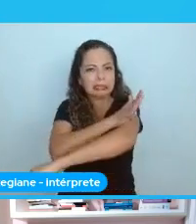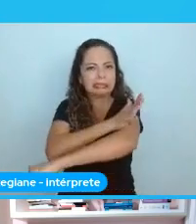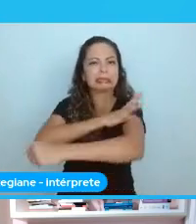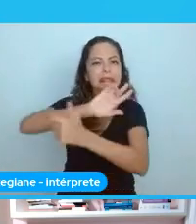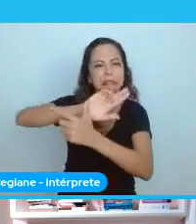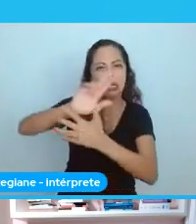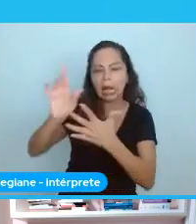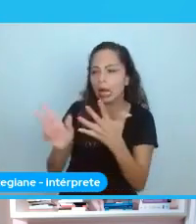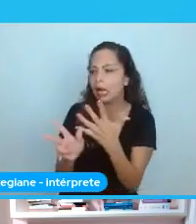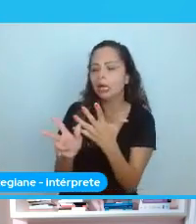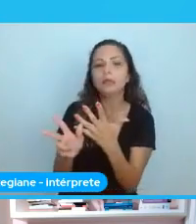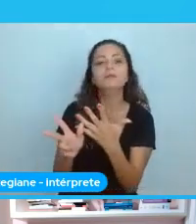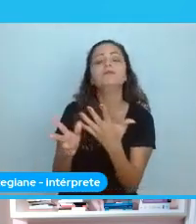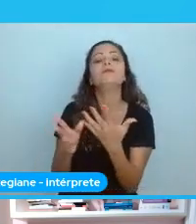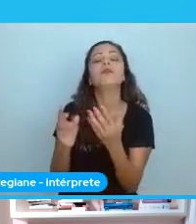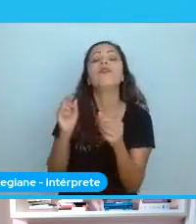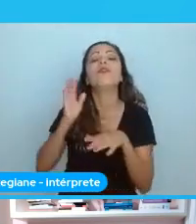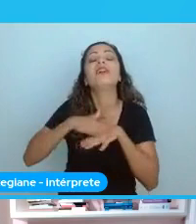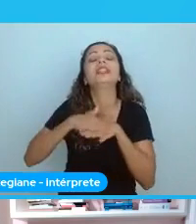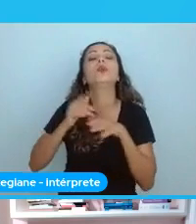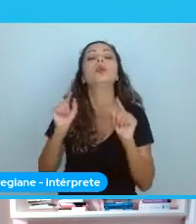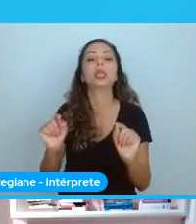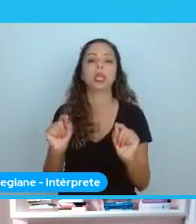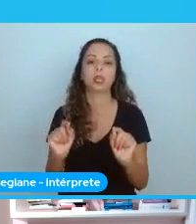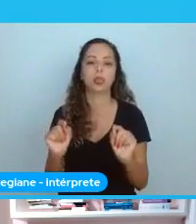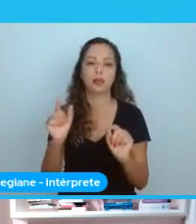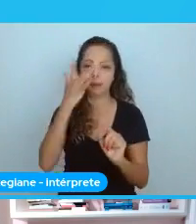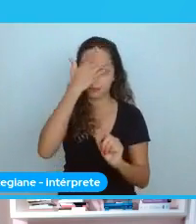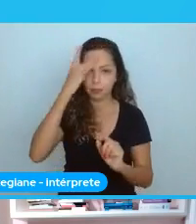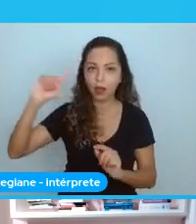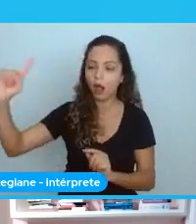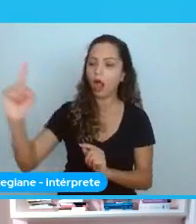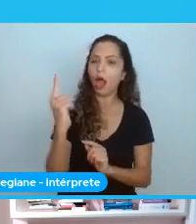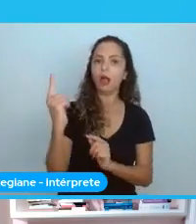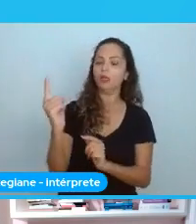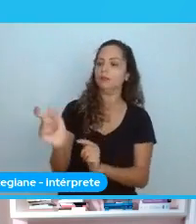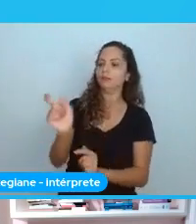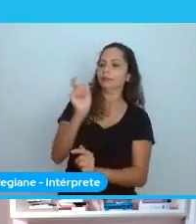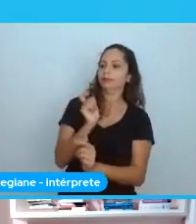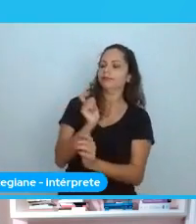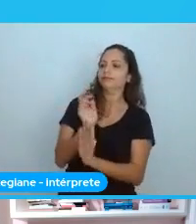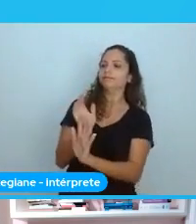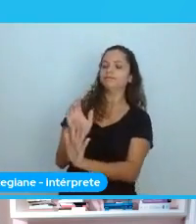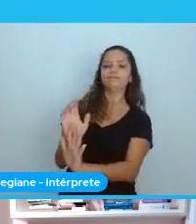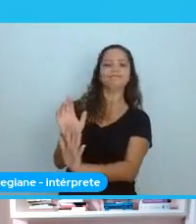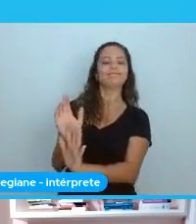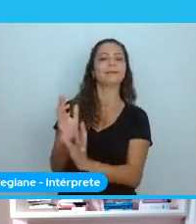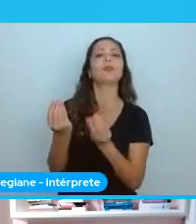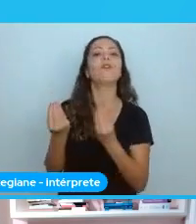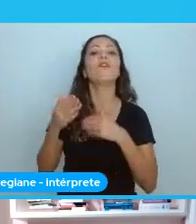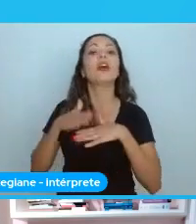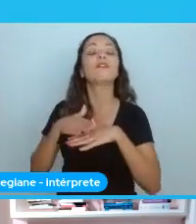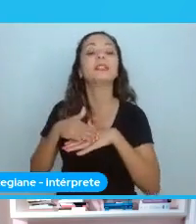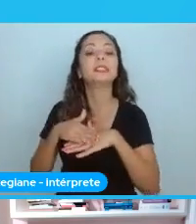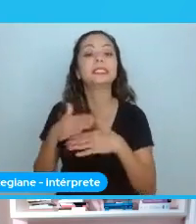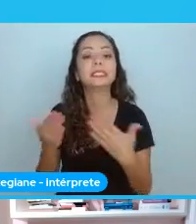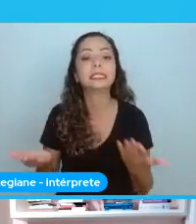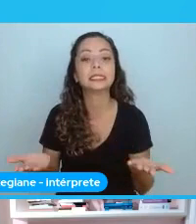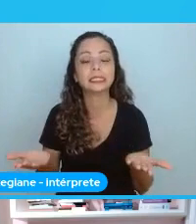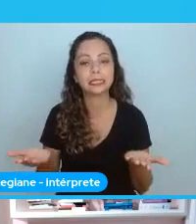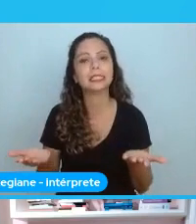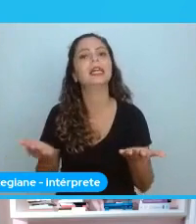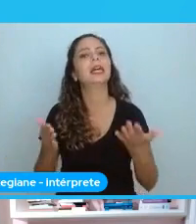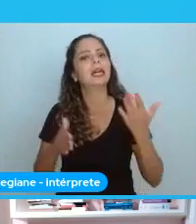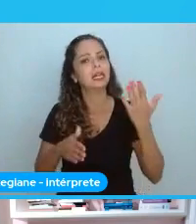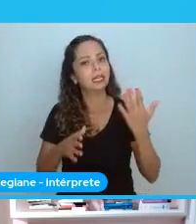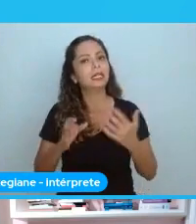ah, mas se eu criar um código de conduta, é porque uma atitude assim vai acabar, sei lá, vai acontecer uma atitude racista